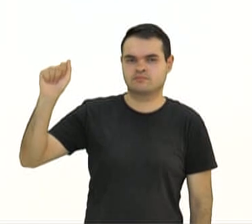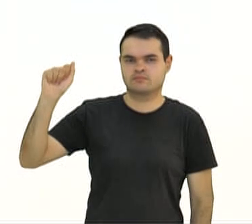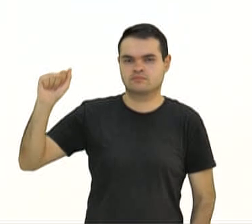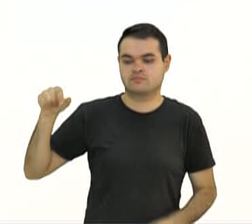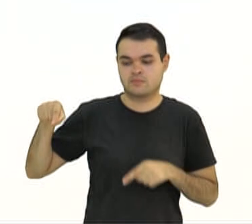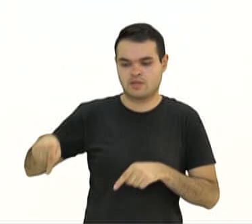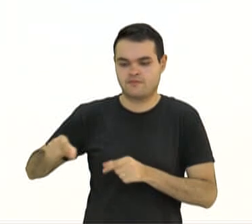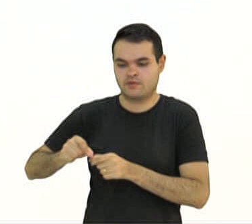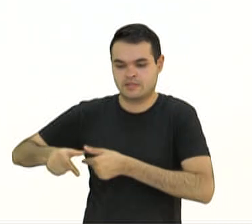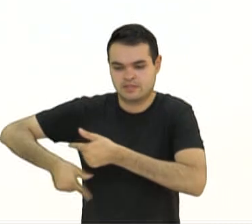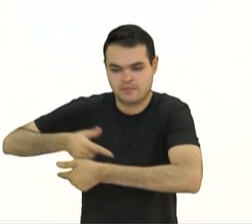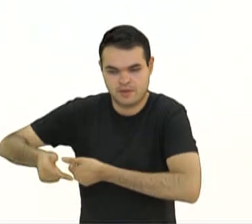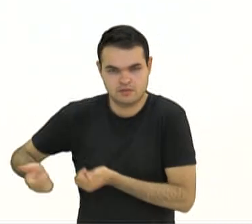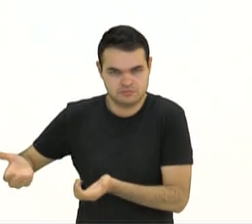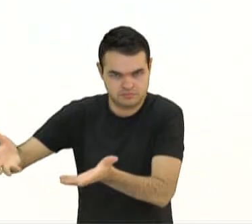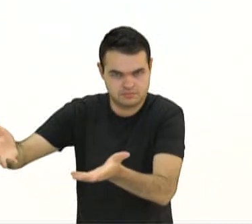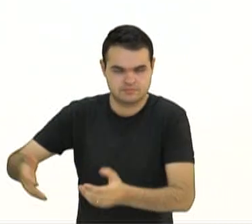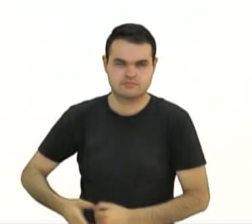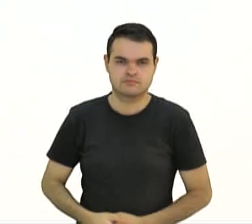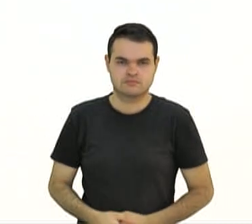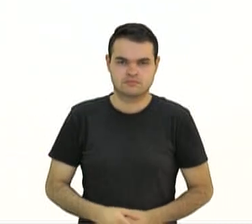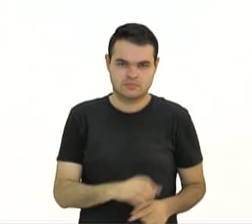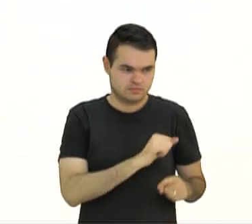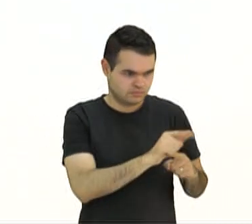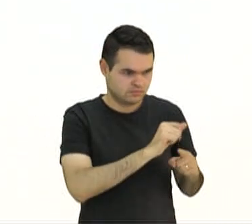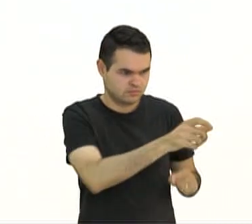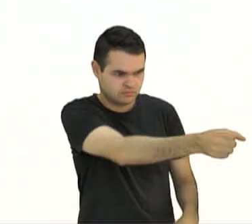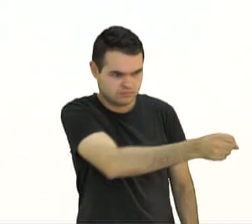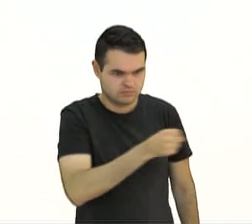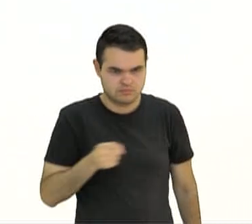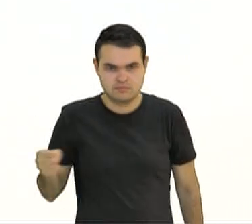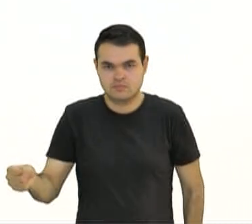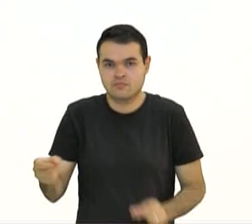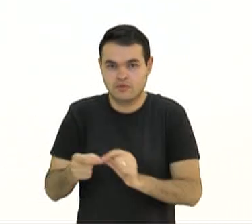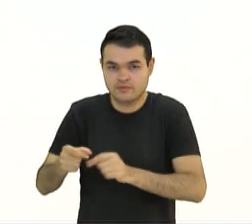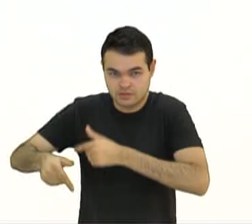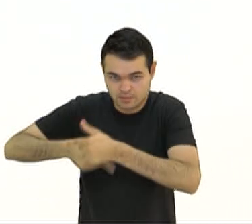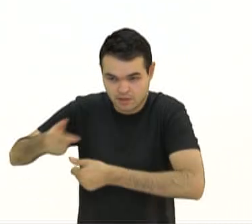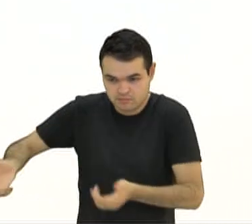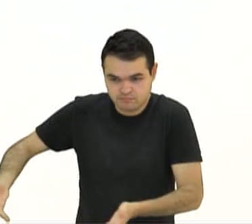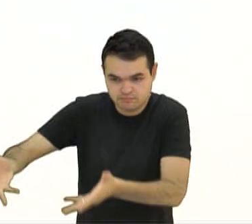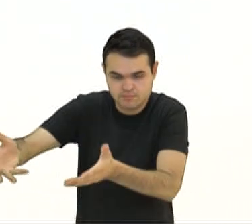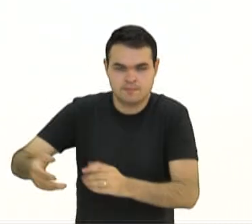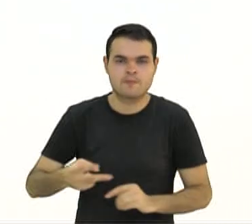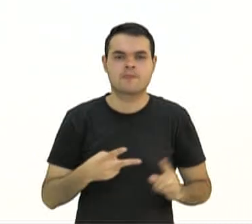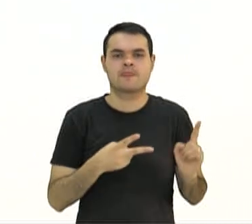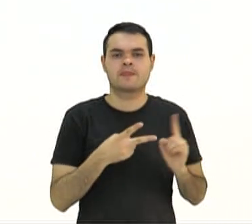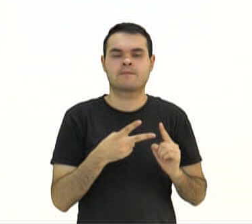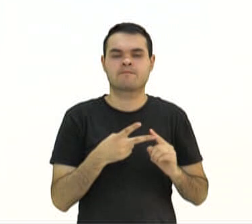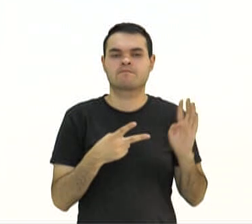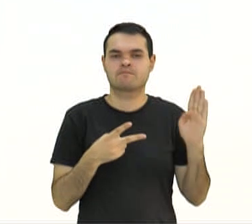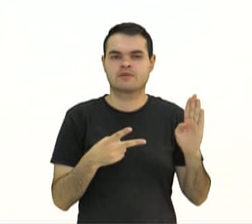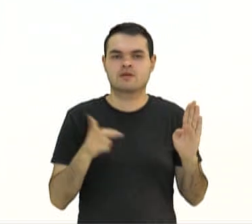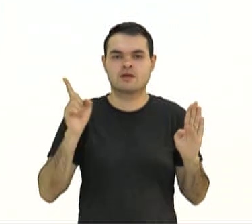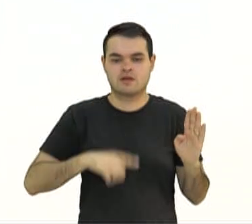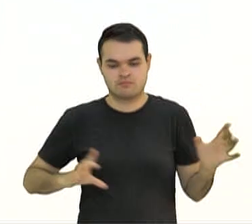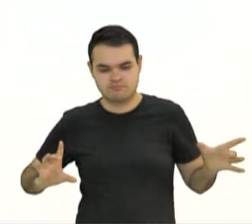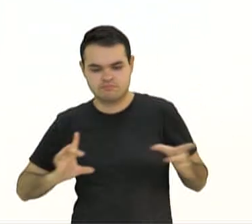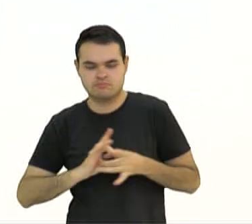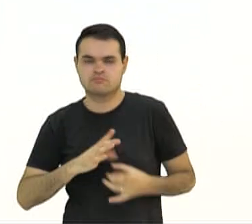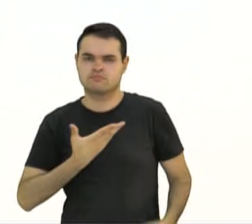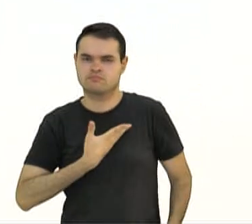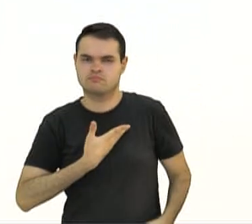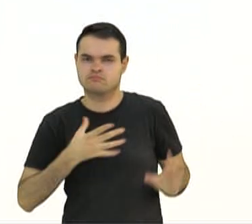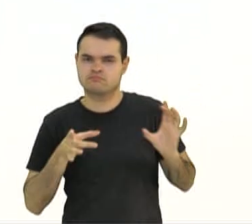Para realizar trabalhos? Será que elas foram alugadas para realizar algum trabalho? Letra B. Para atuarem como companhia?